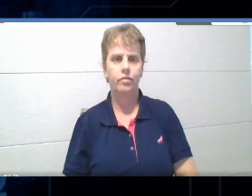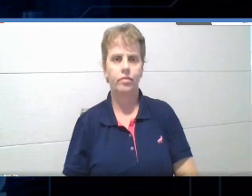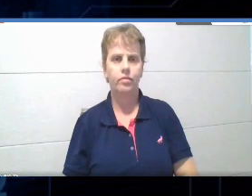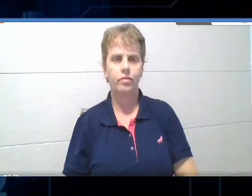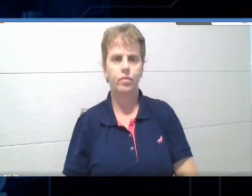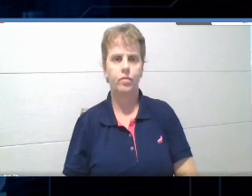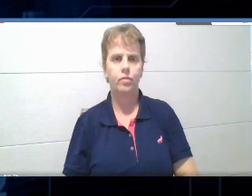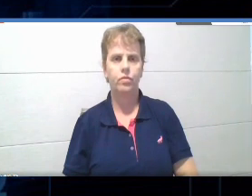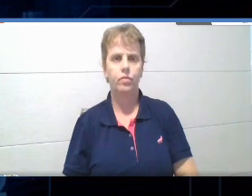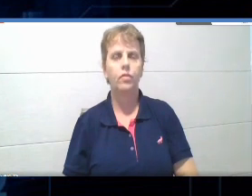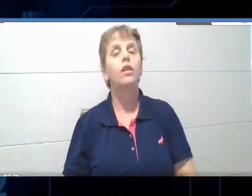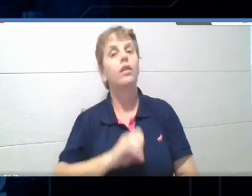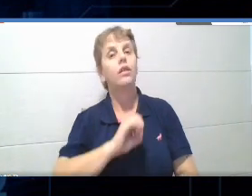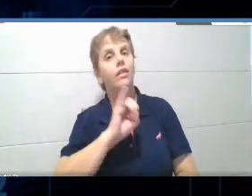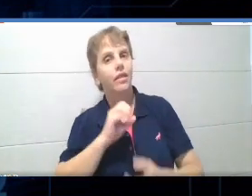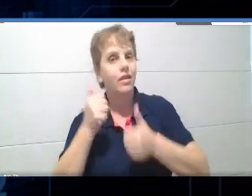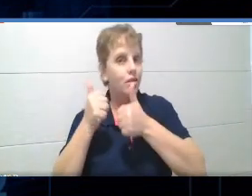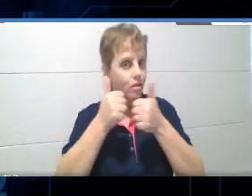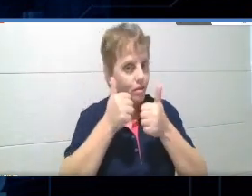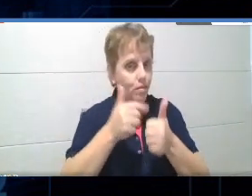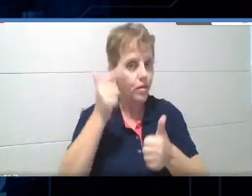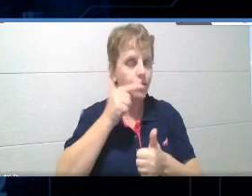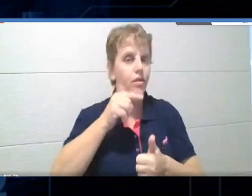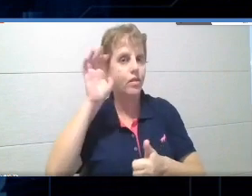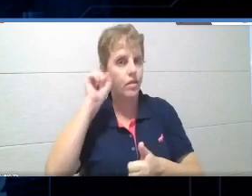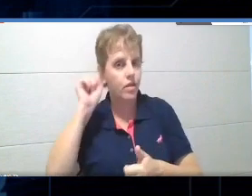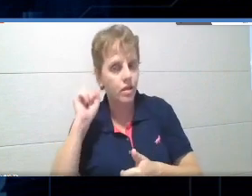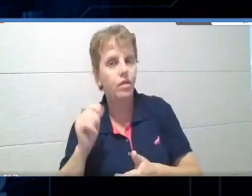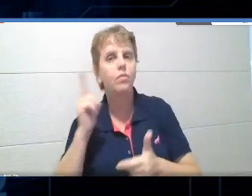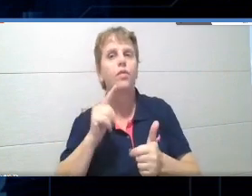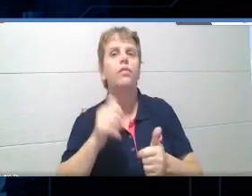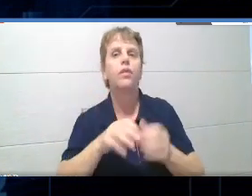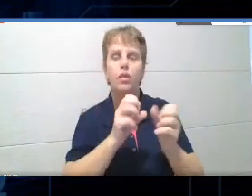Olá, tudo bem? Estão me ouvindo? Tudo certo?